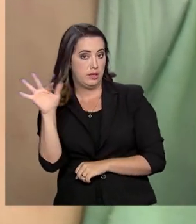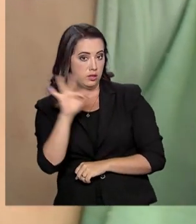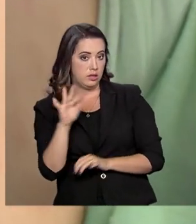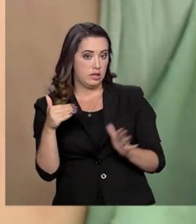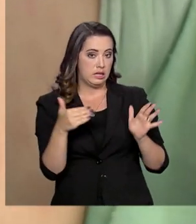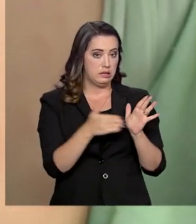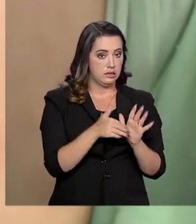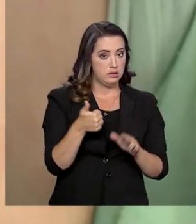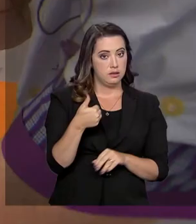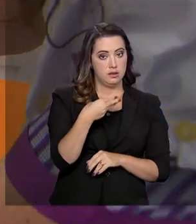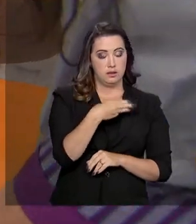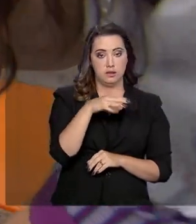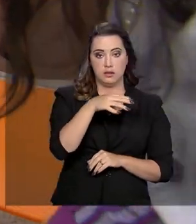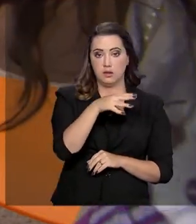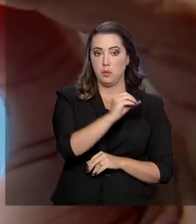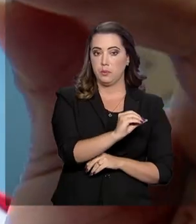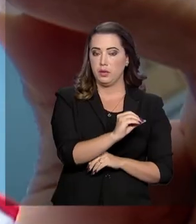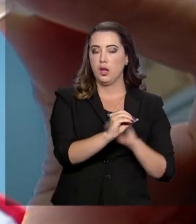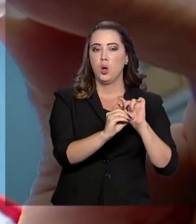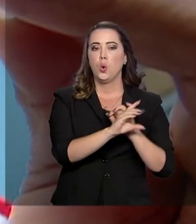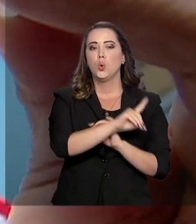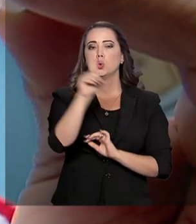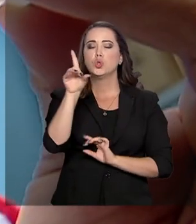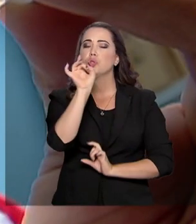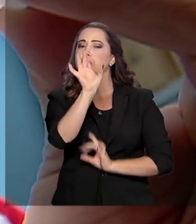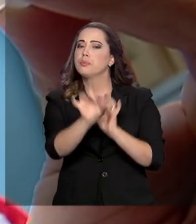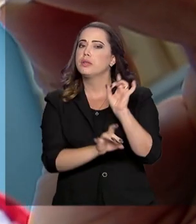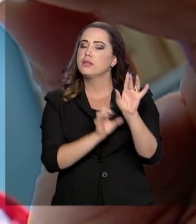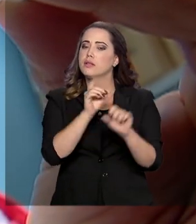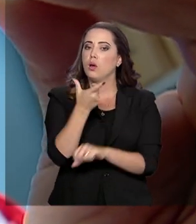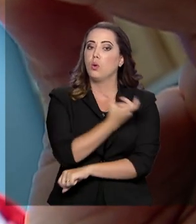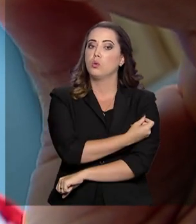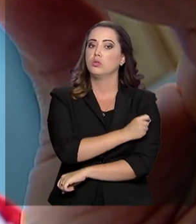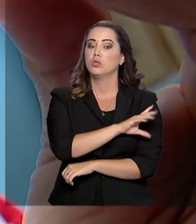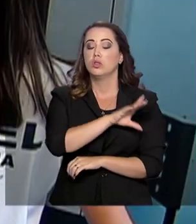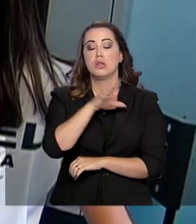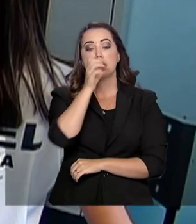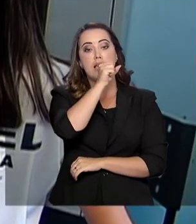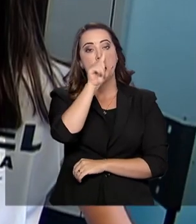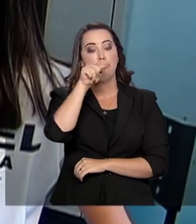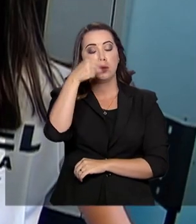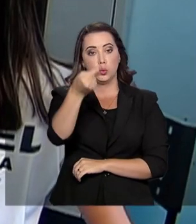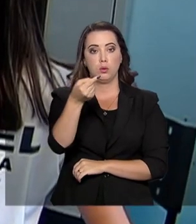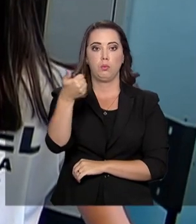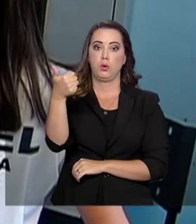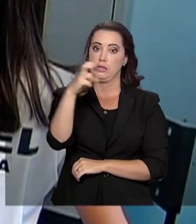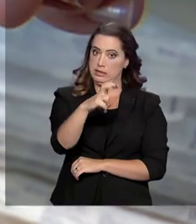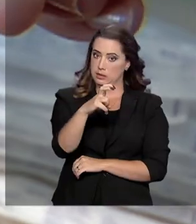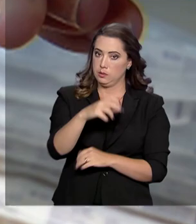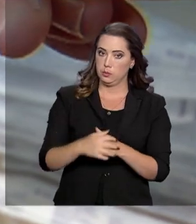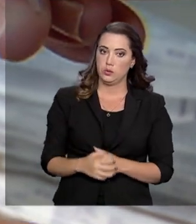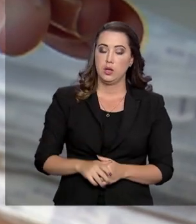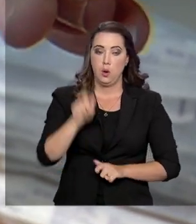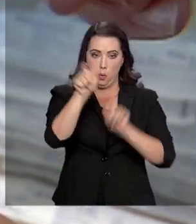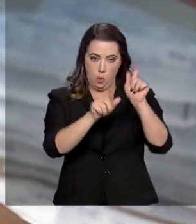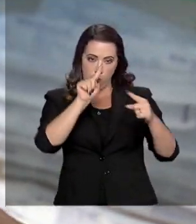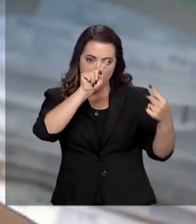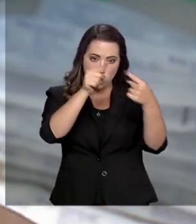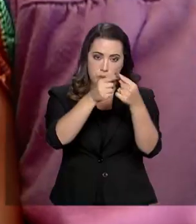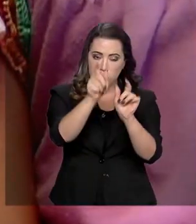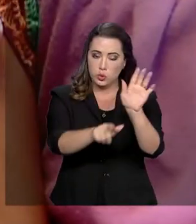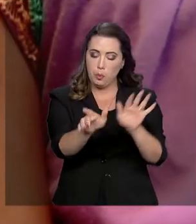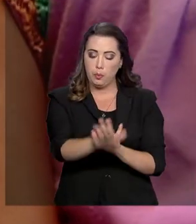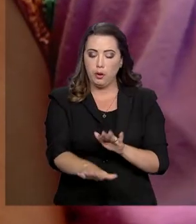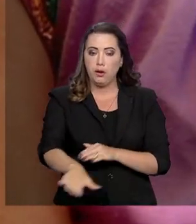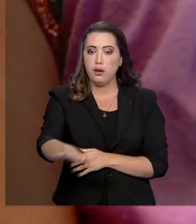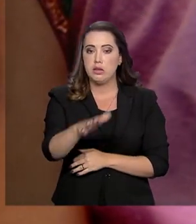a 13 de março. O dia D da vacinação será no próximo sábado, dia 15. O público-alvo é composto de